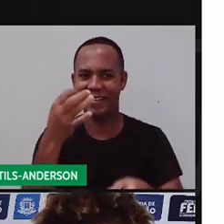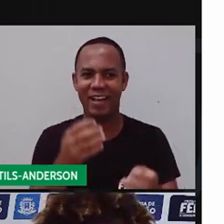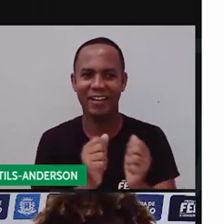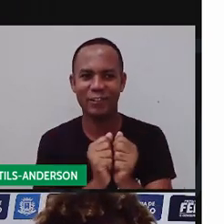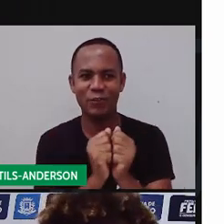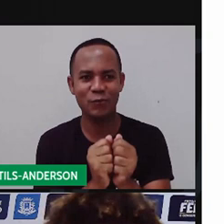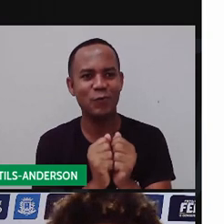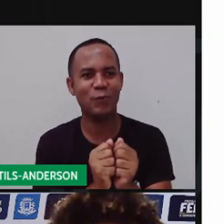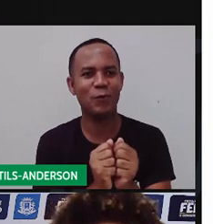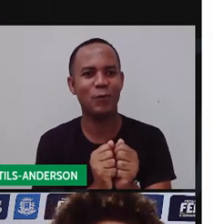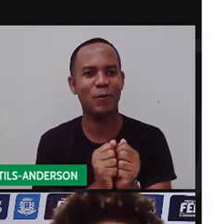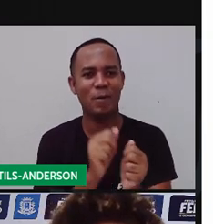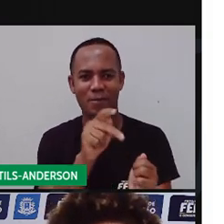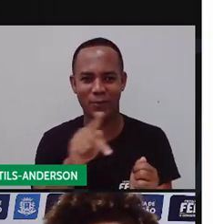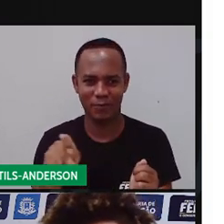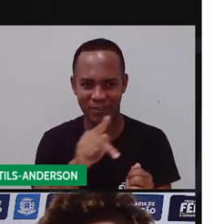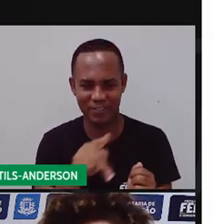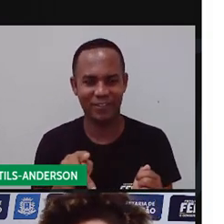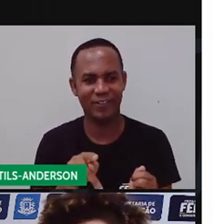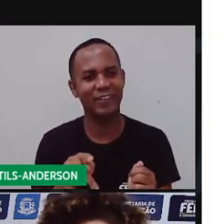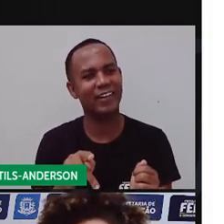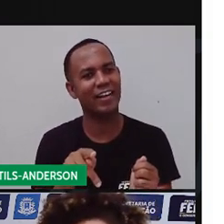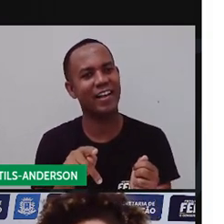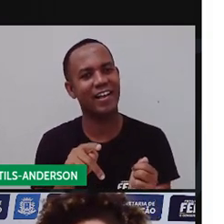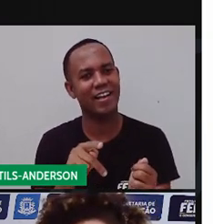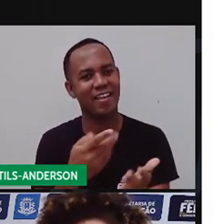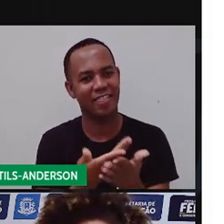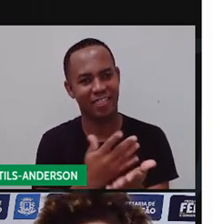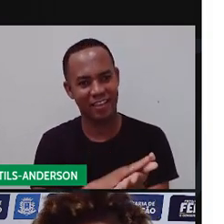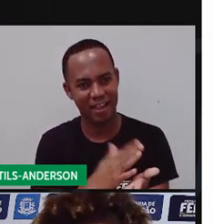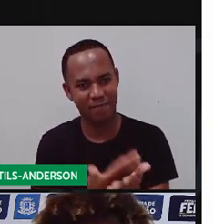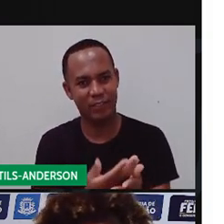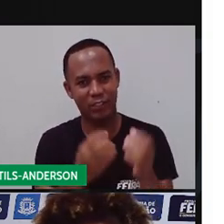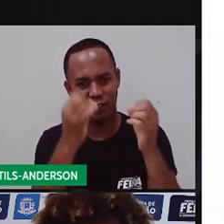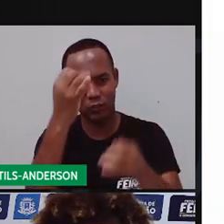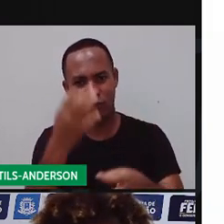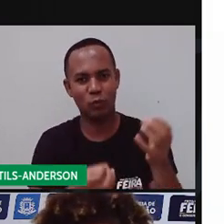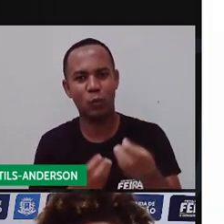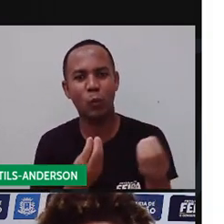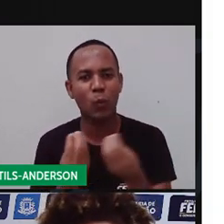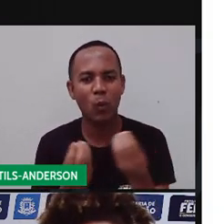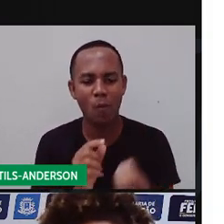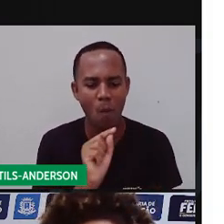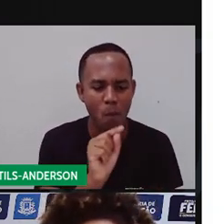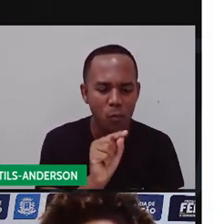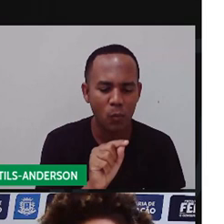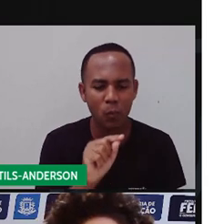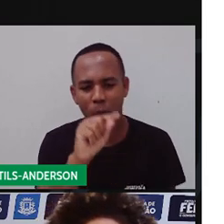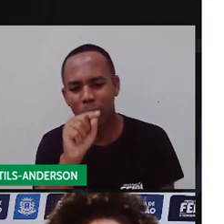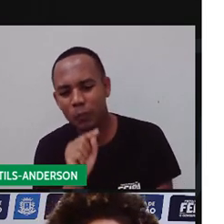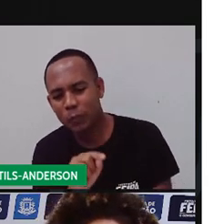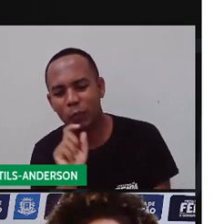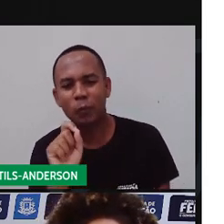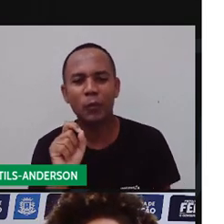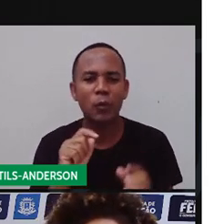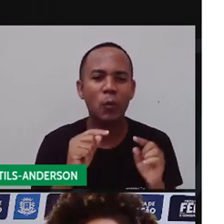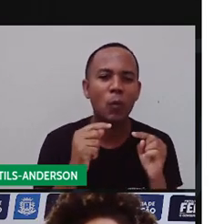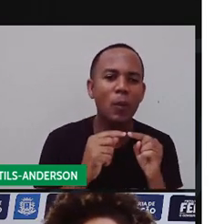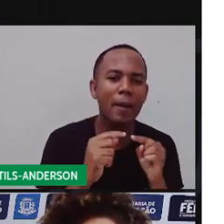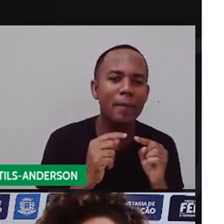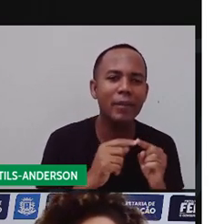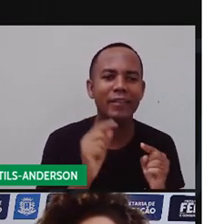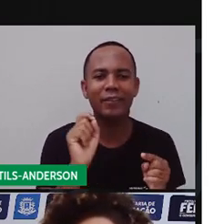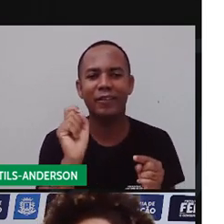uma vez sobre pontuação. Por quê? Pontuação vocês vão utilizar para o resto da vida de vocês. De tão importante que ela é.